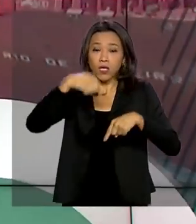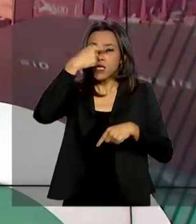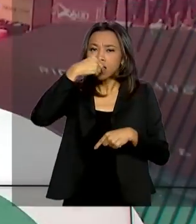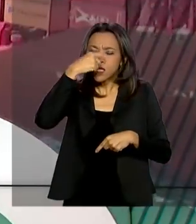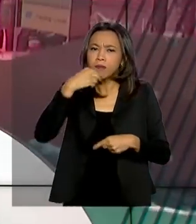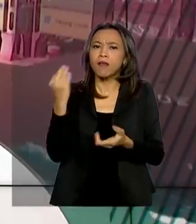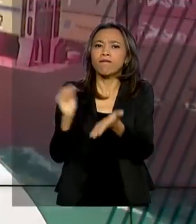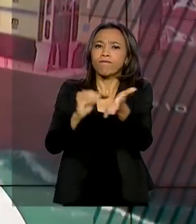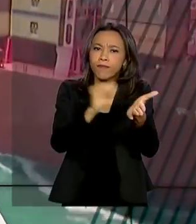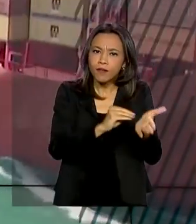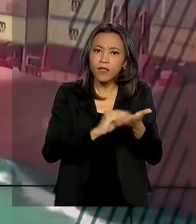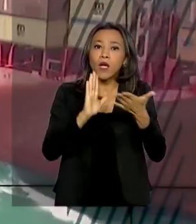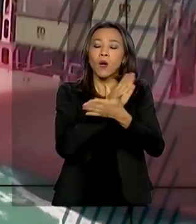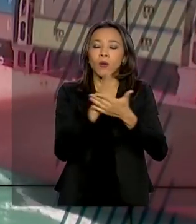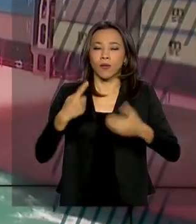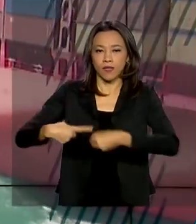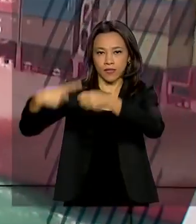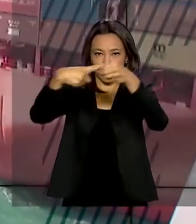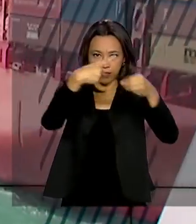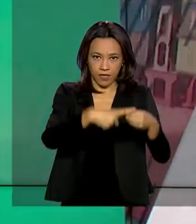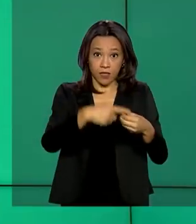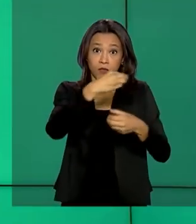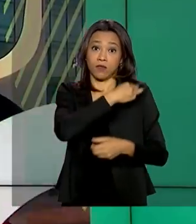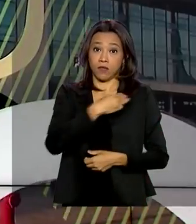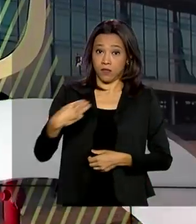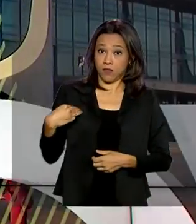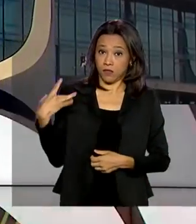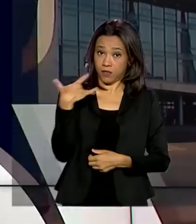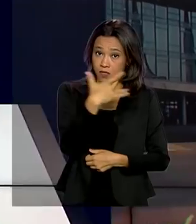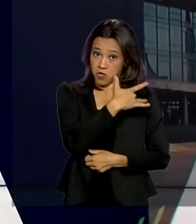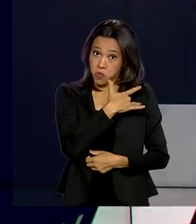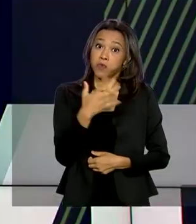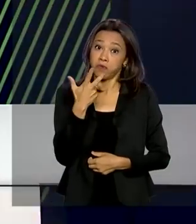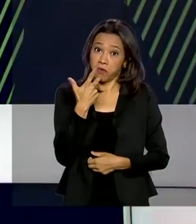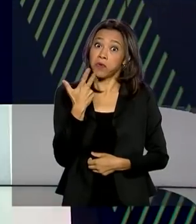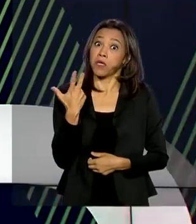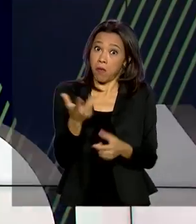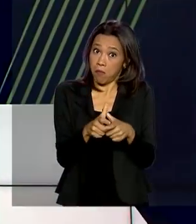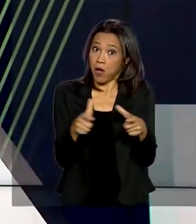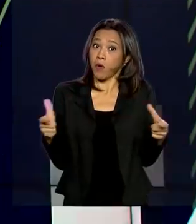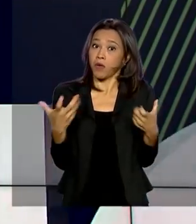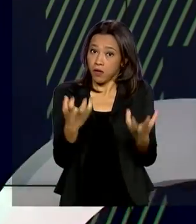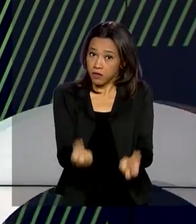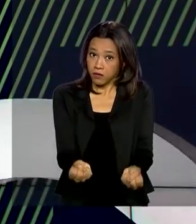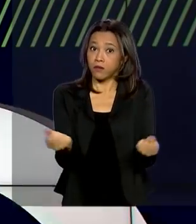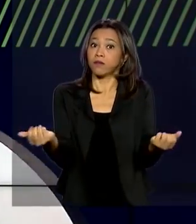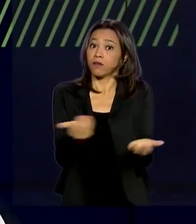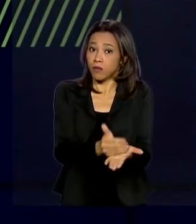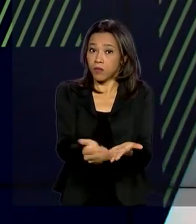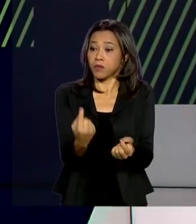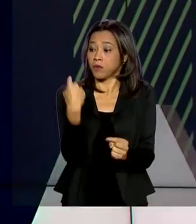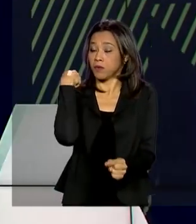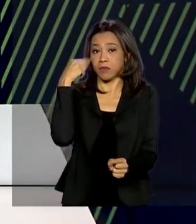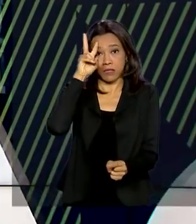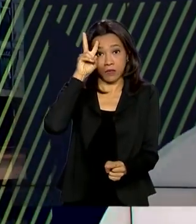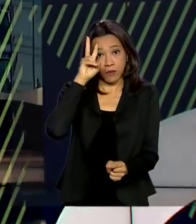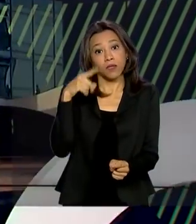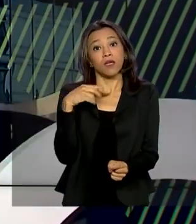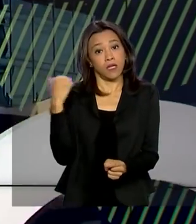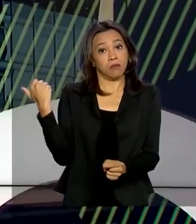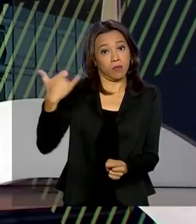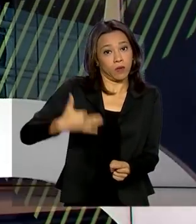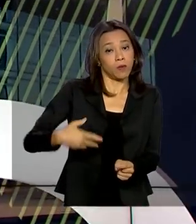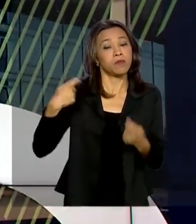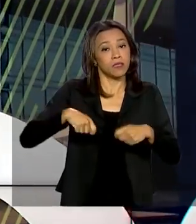cidades. O ministro da Saúde explicou que houve uma grande adesão à campanha que começou nesta segunda-feira. Segundo ele, é preciso